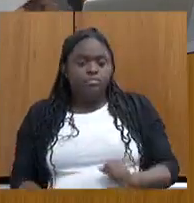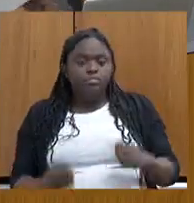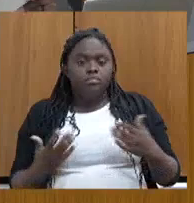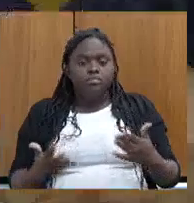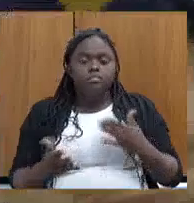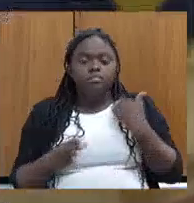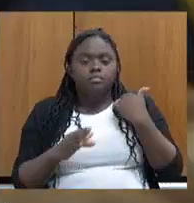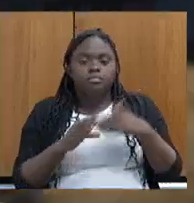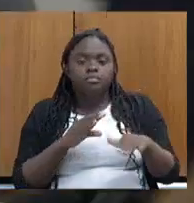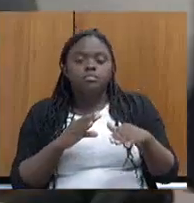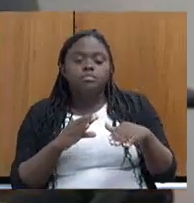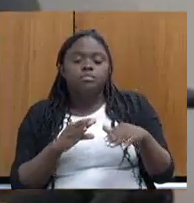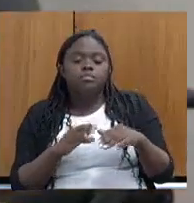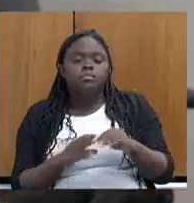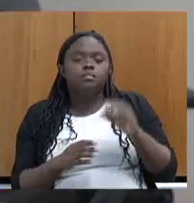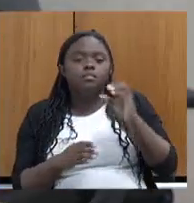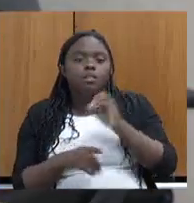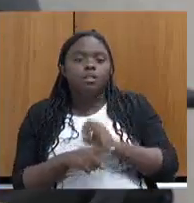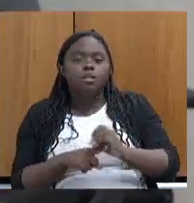mandar também por ofício.